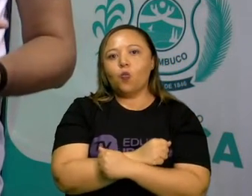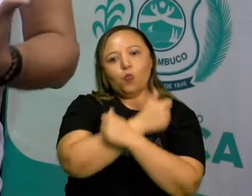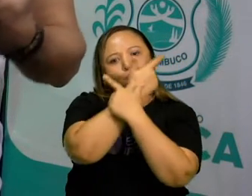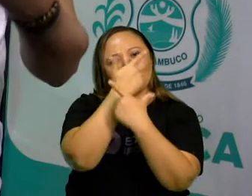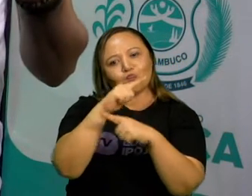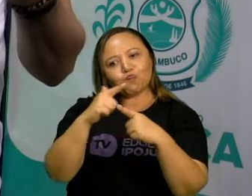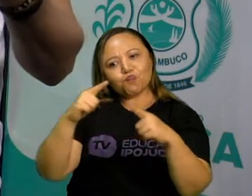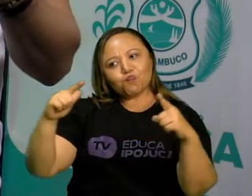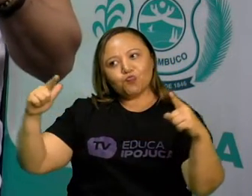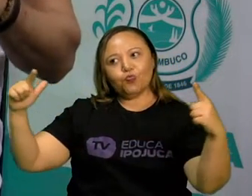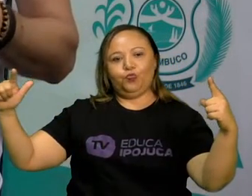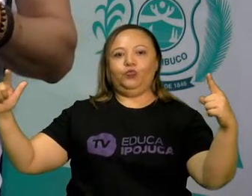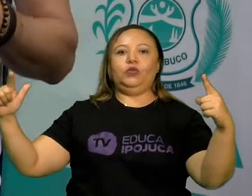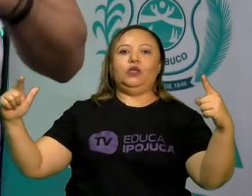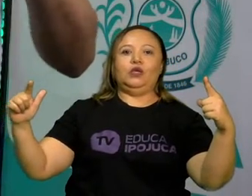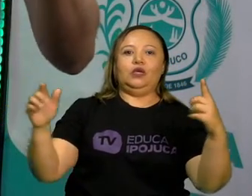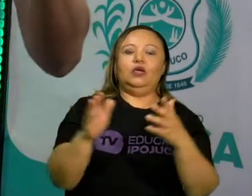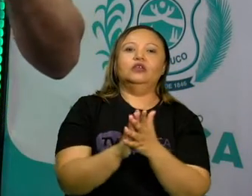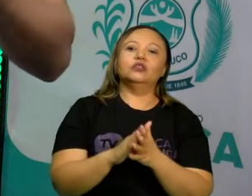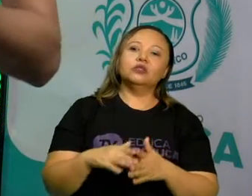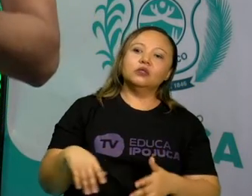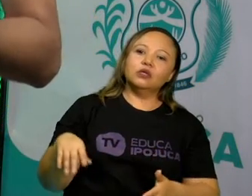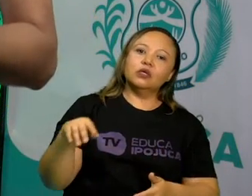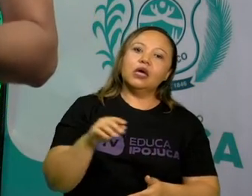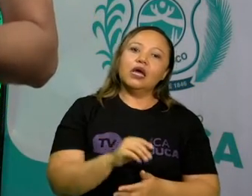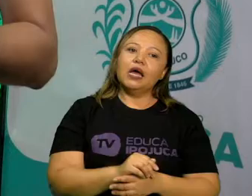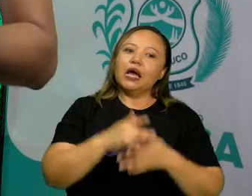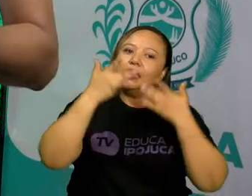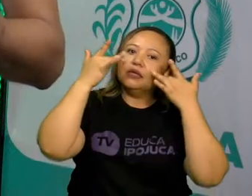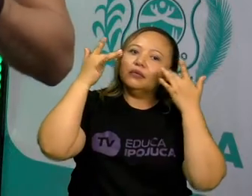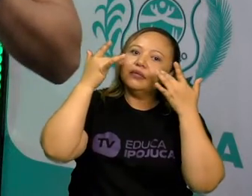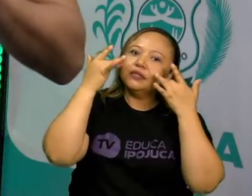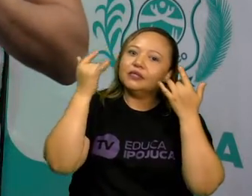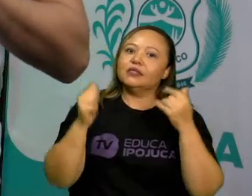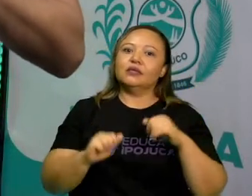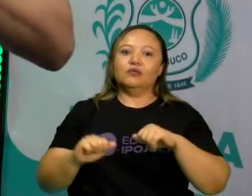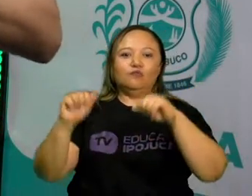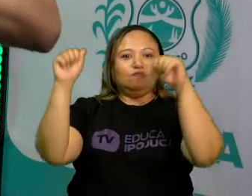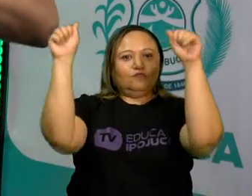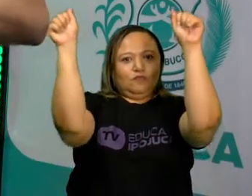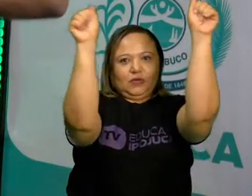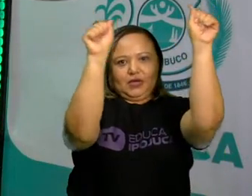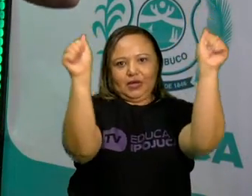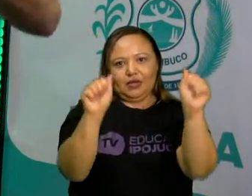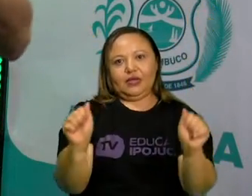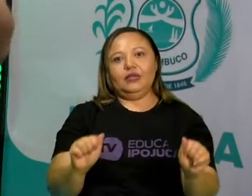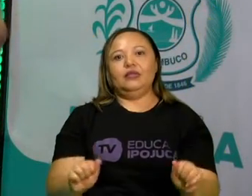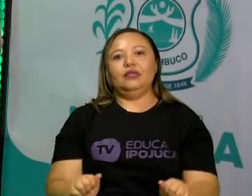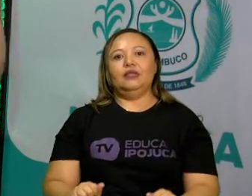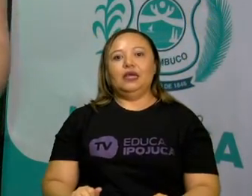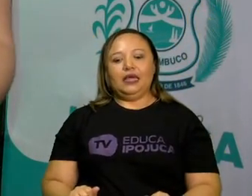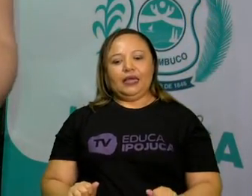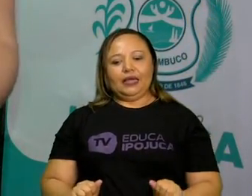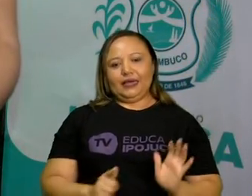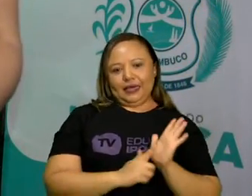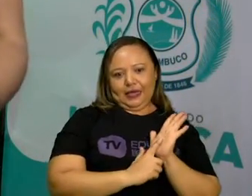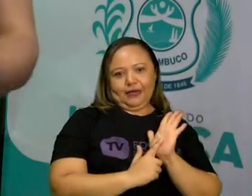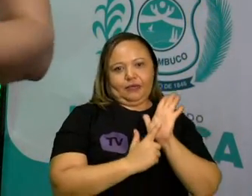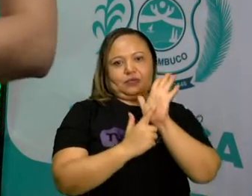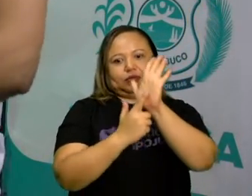Então, a gente precisa pensar o seguinte, as artes cênicas são as artes da cena.